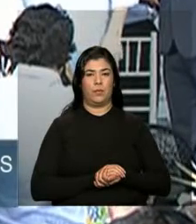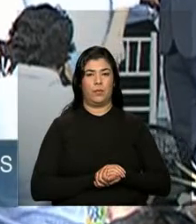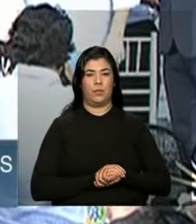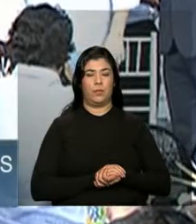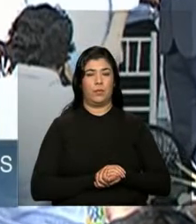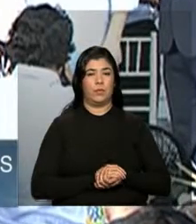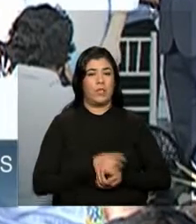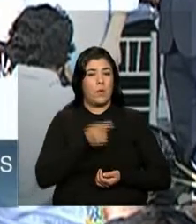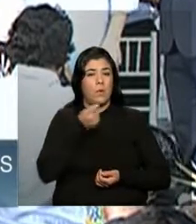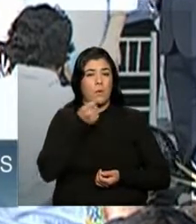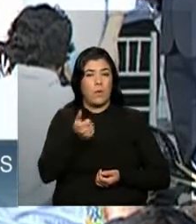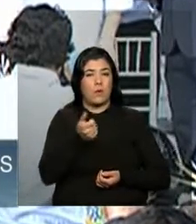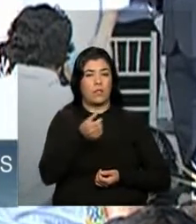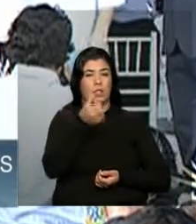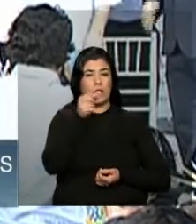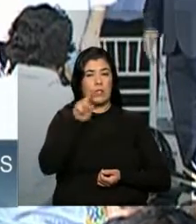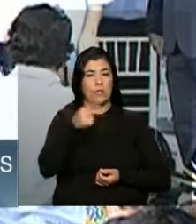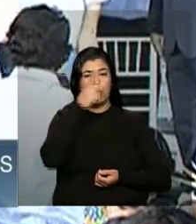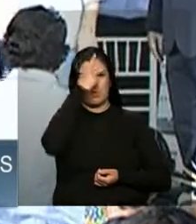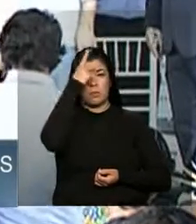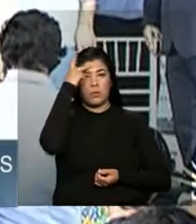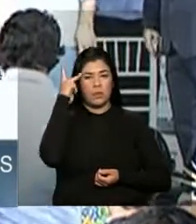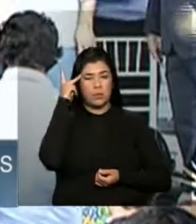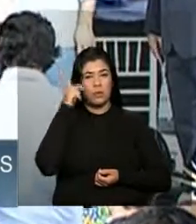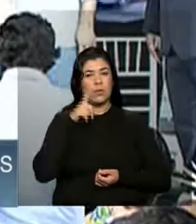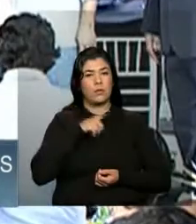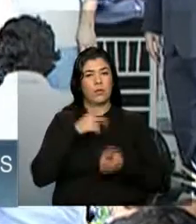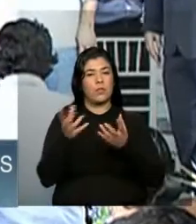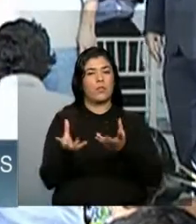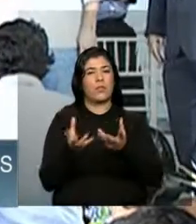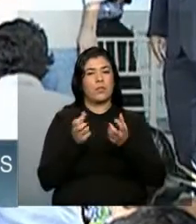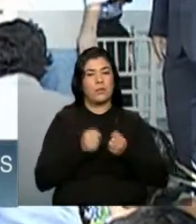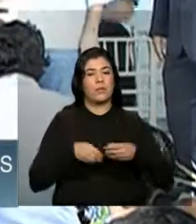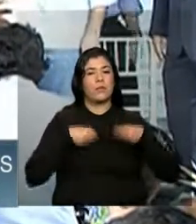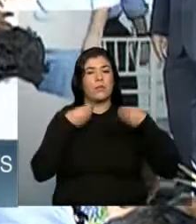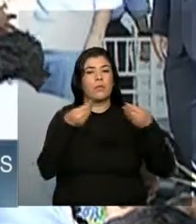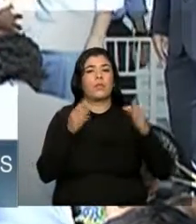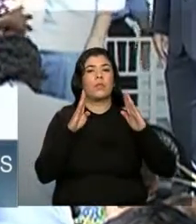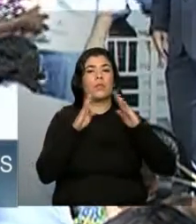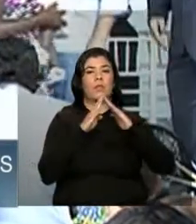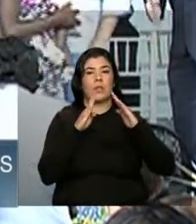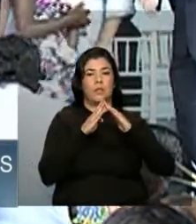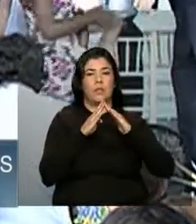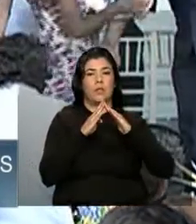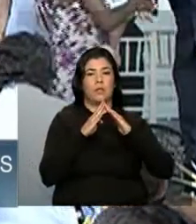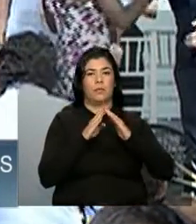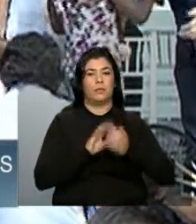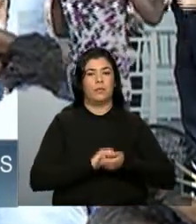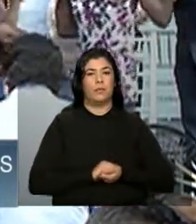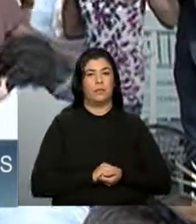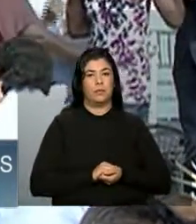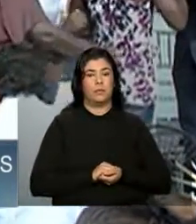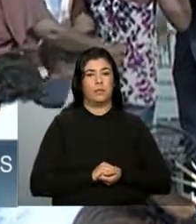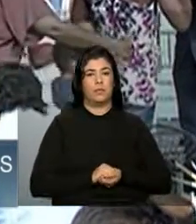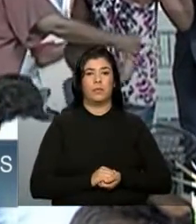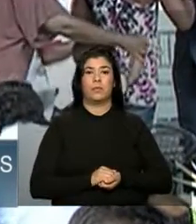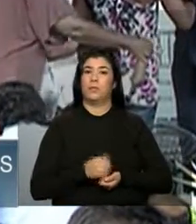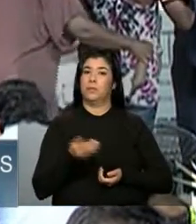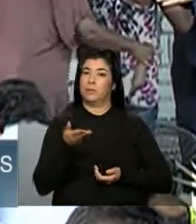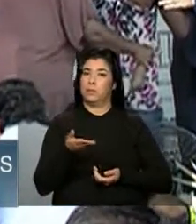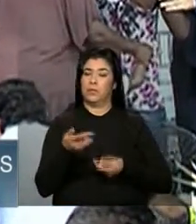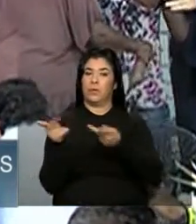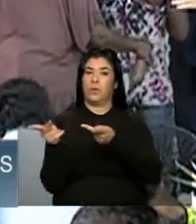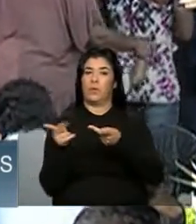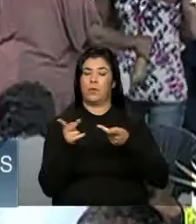Quase 6 mil pessoas serão beneficiadas com a entrega das unidades habitacionais. Para receberem das mãos do